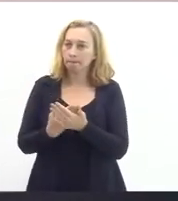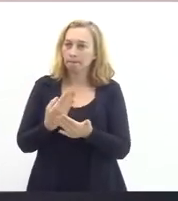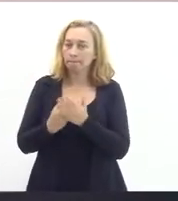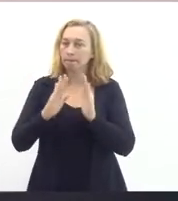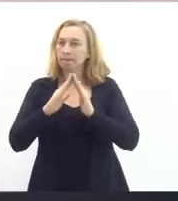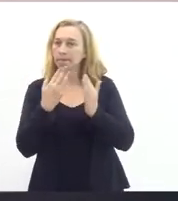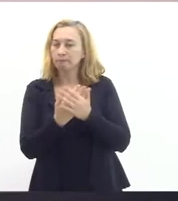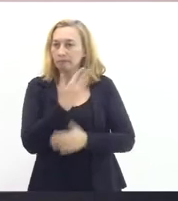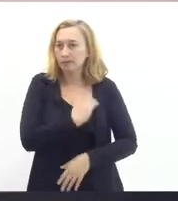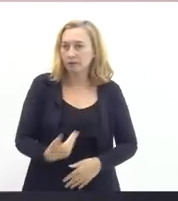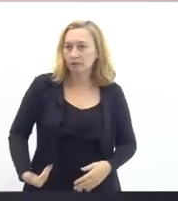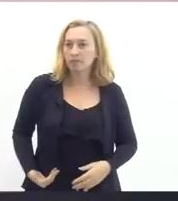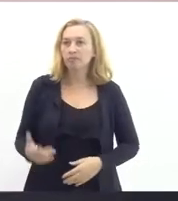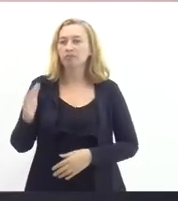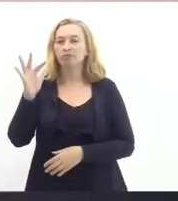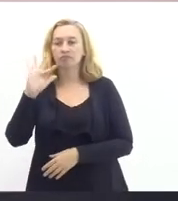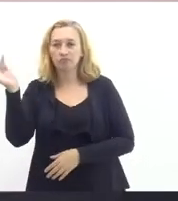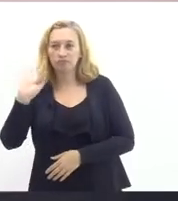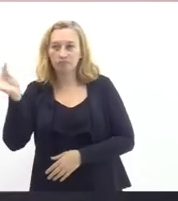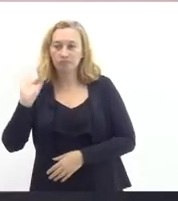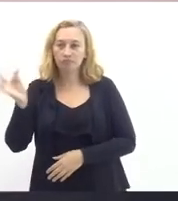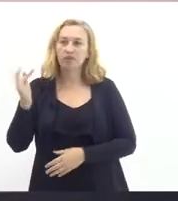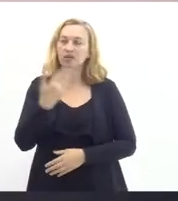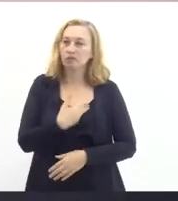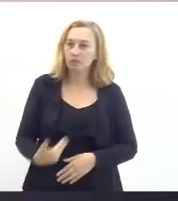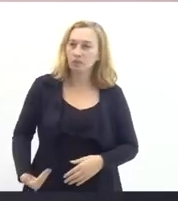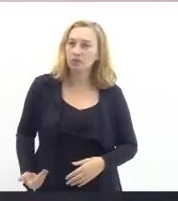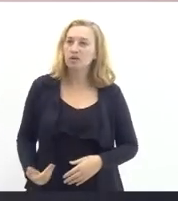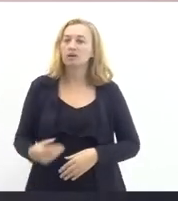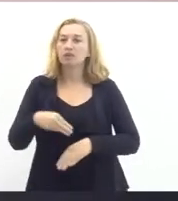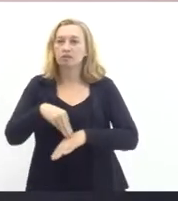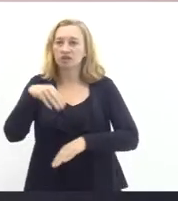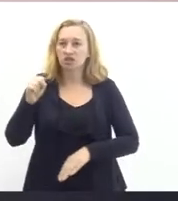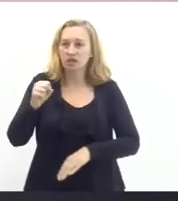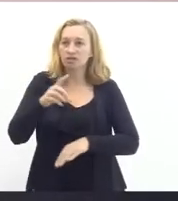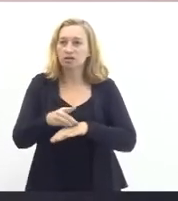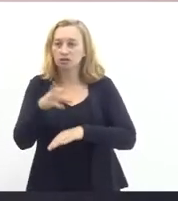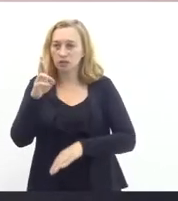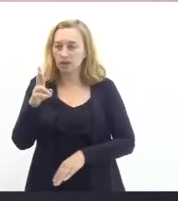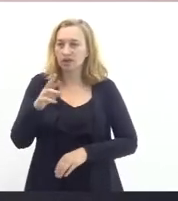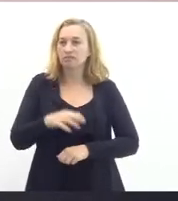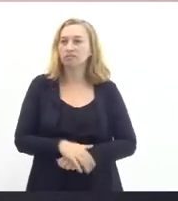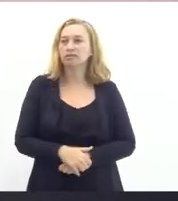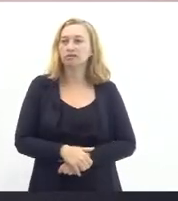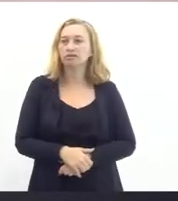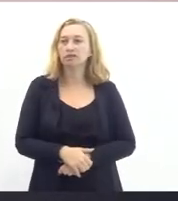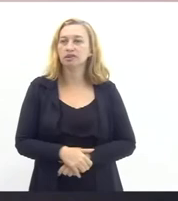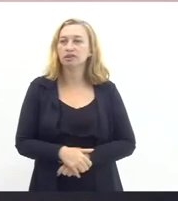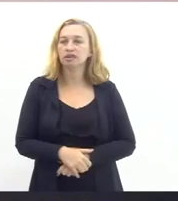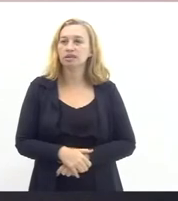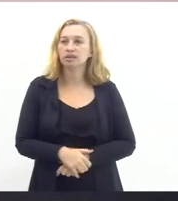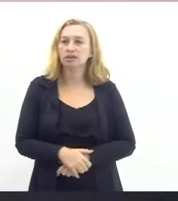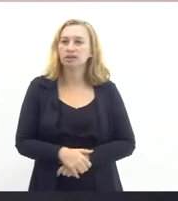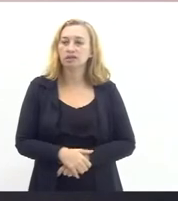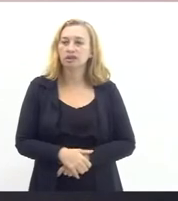faculdade pública graduação mestrado doutorado já se fala no microfone não desculpa